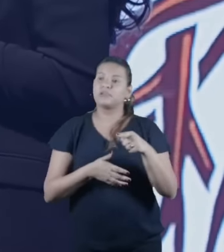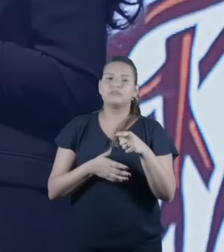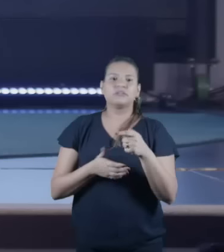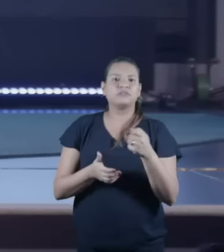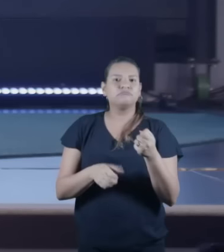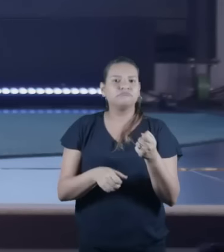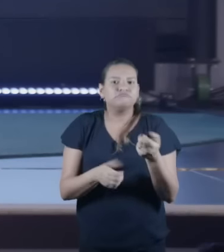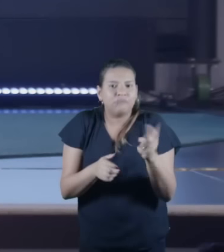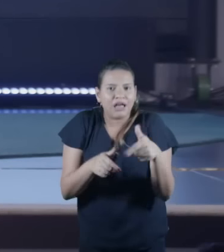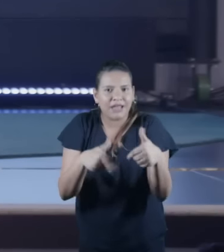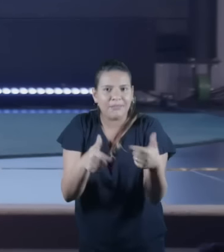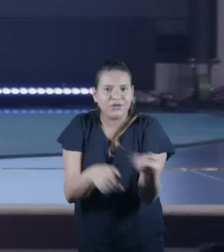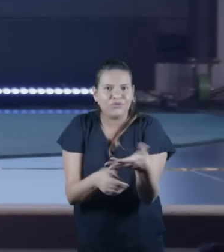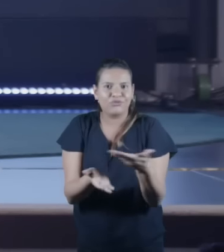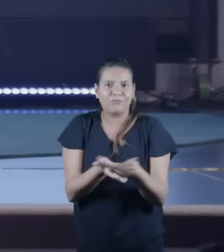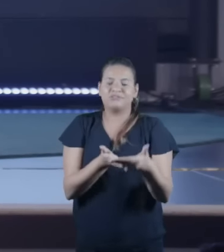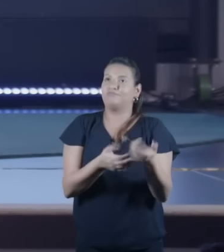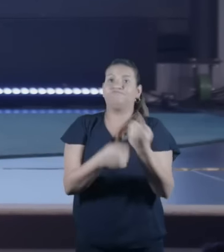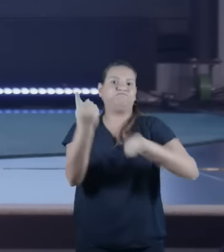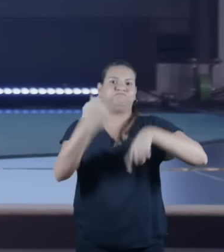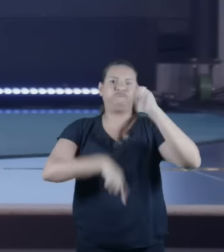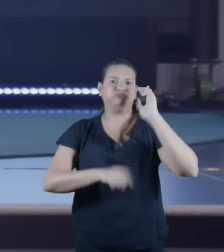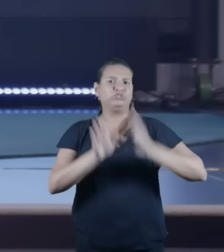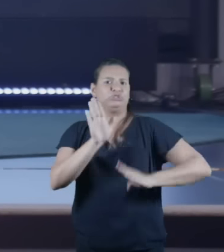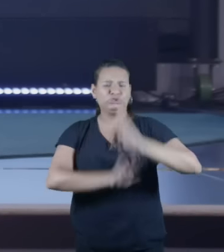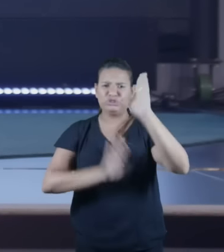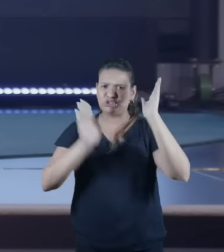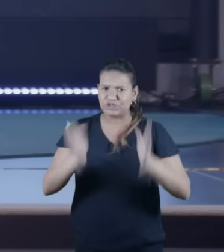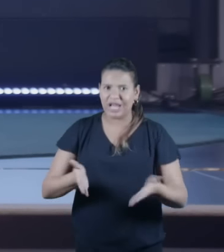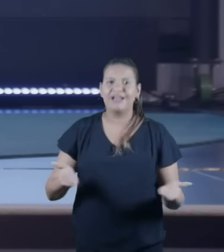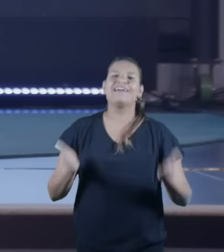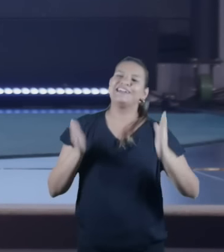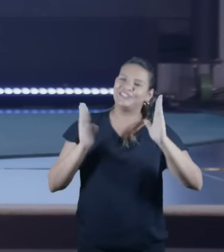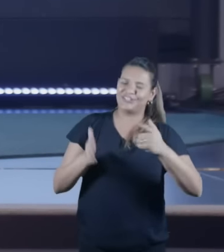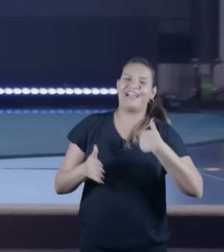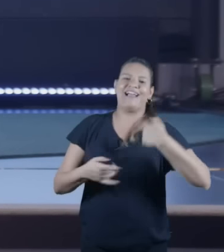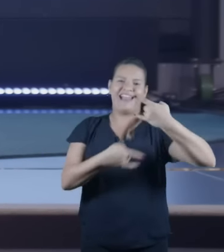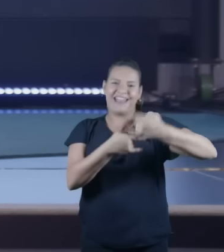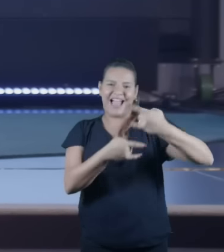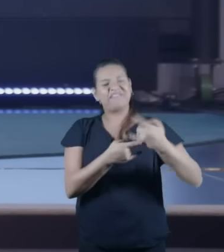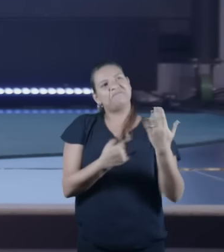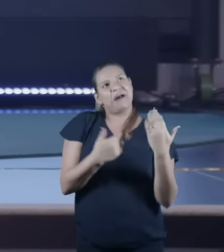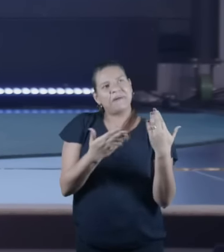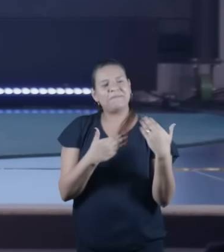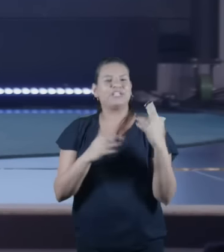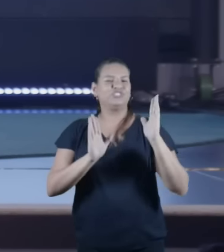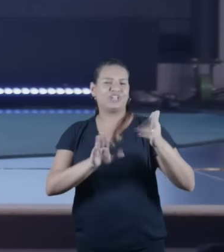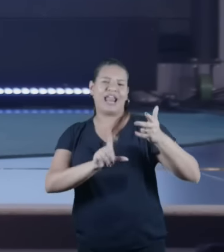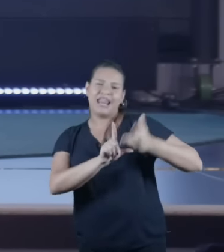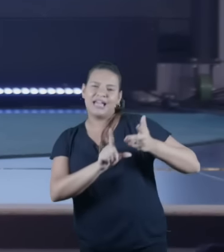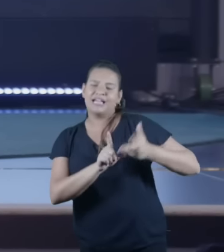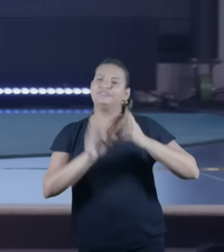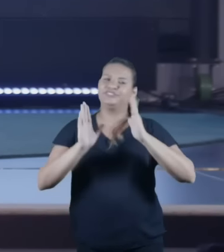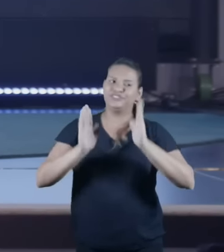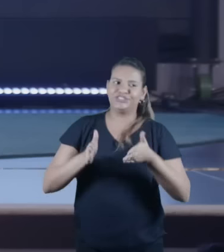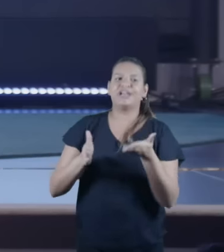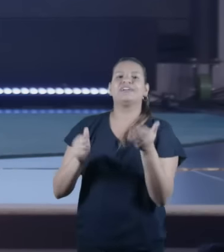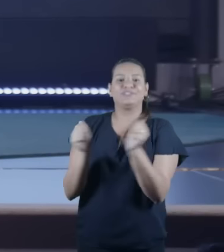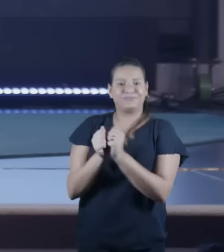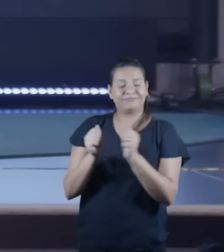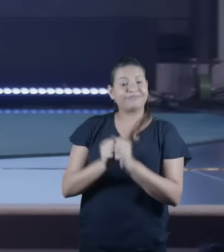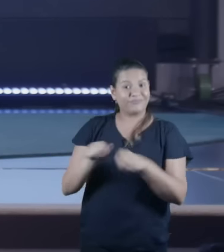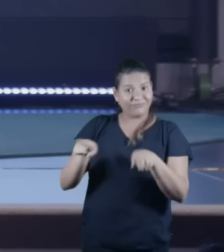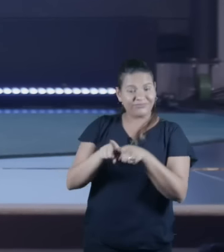Já nos conhecemos, já fizemos lives. Em Israel agora nós temos um vídeo juntos. Terça-feira ela vai gravar o meu